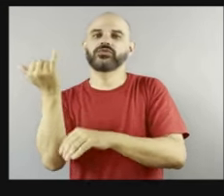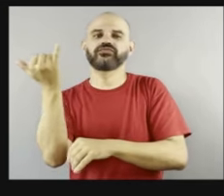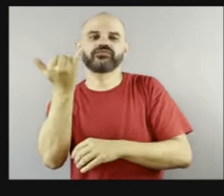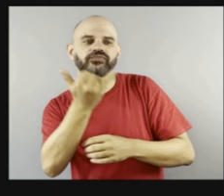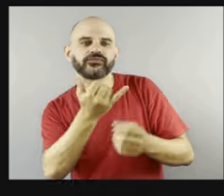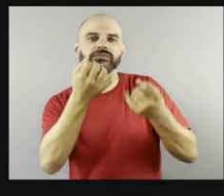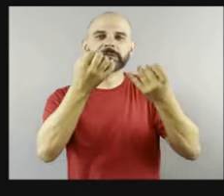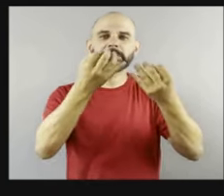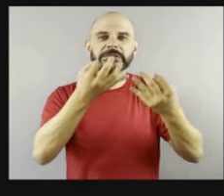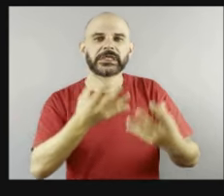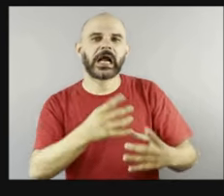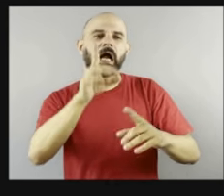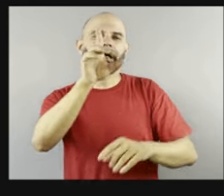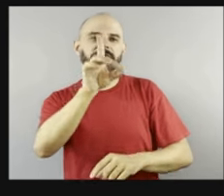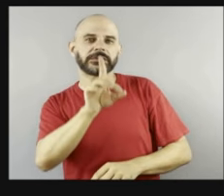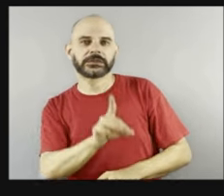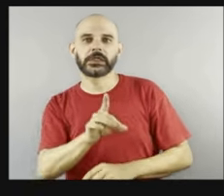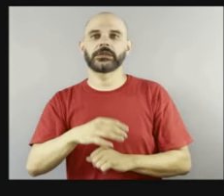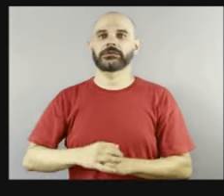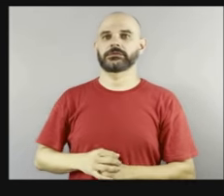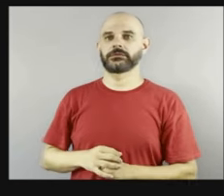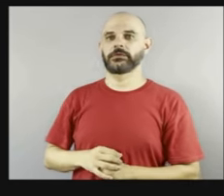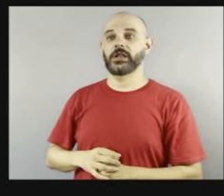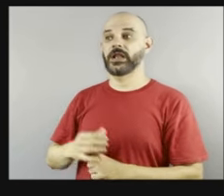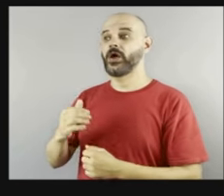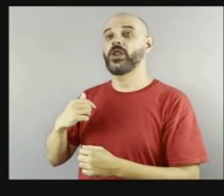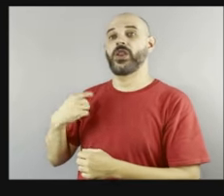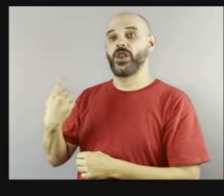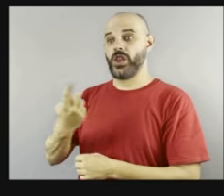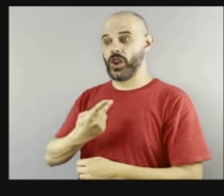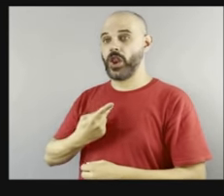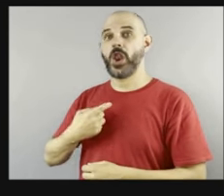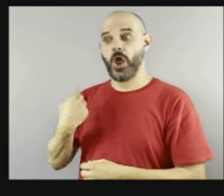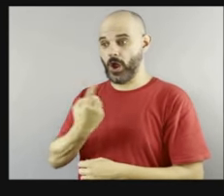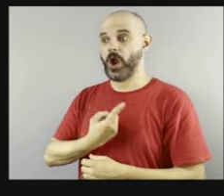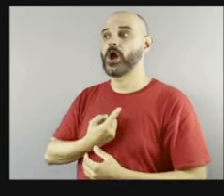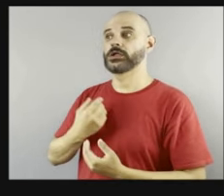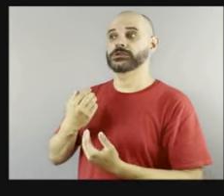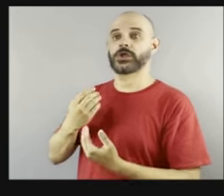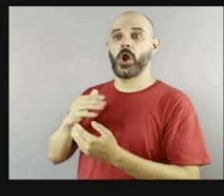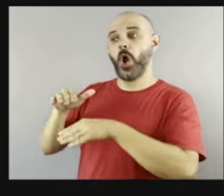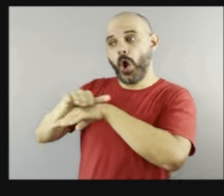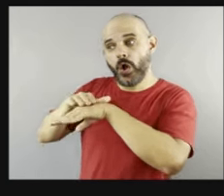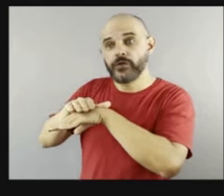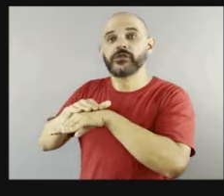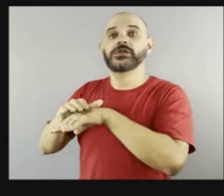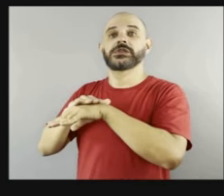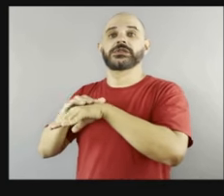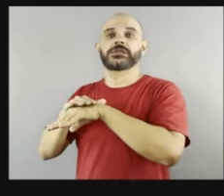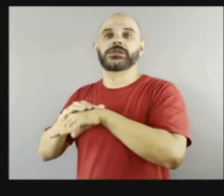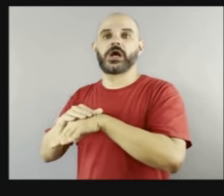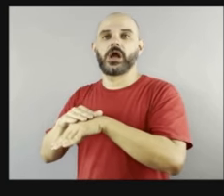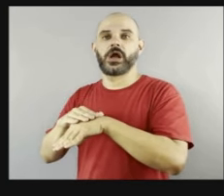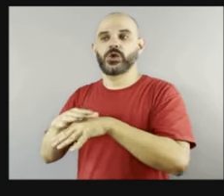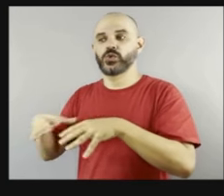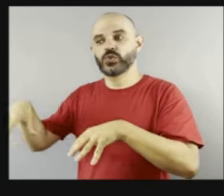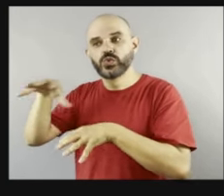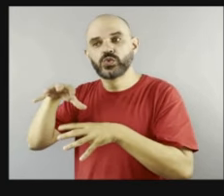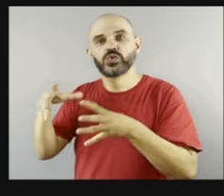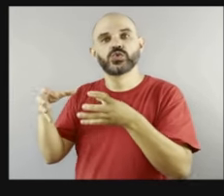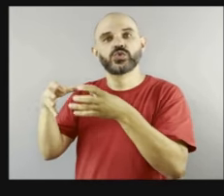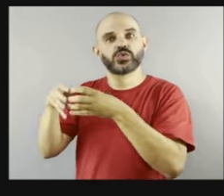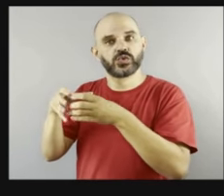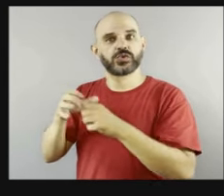Foi muito, foi muito importante, foi muito... uma escola que está formando mais profissionais para o mercado. Com certeza,